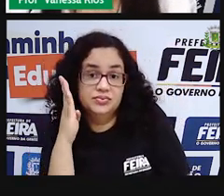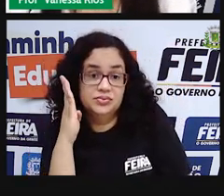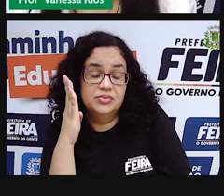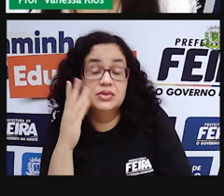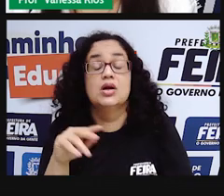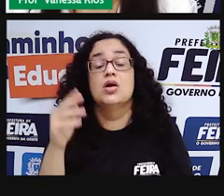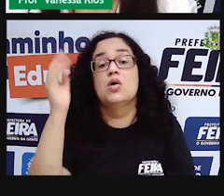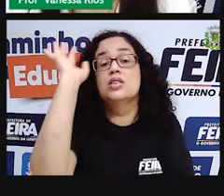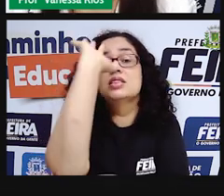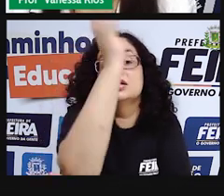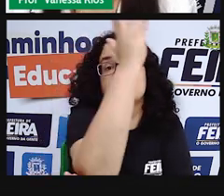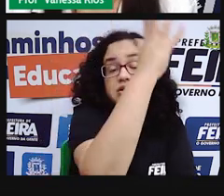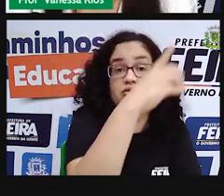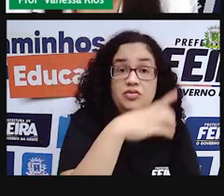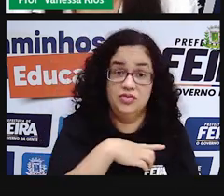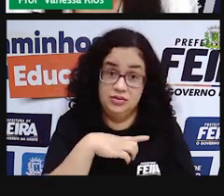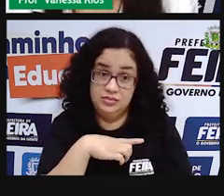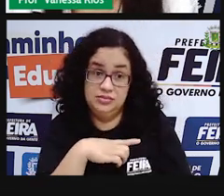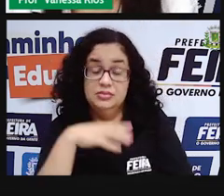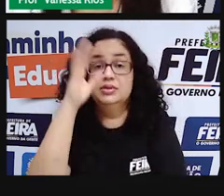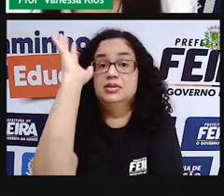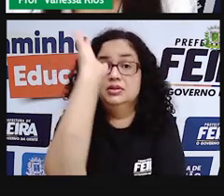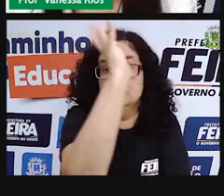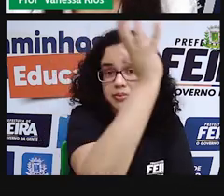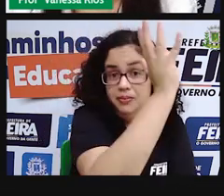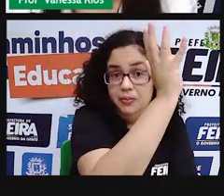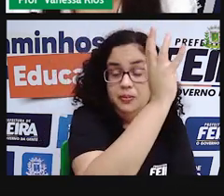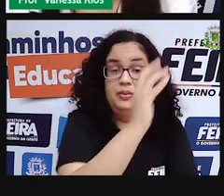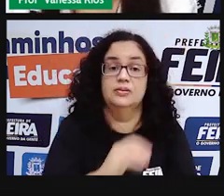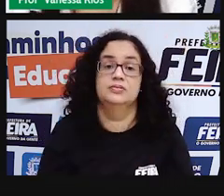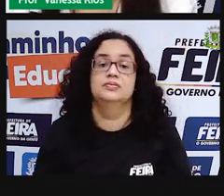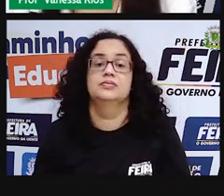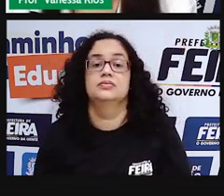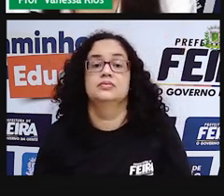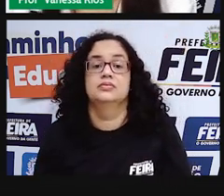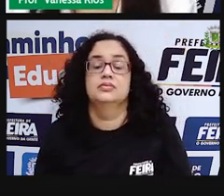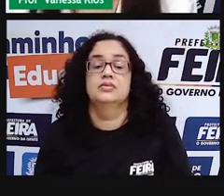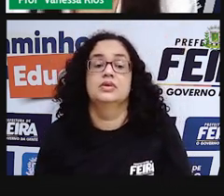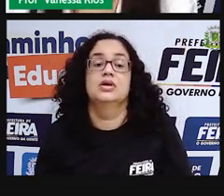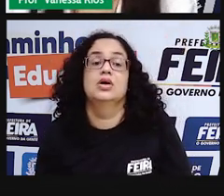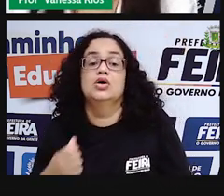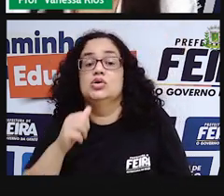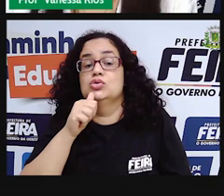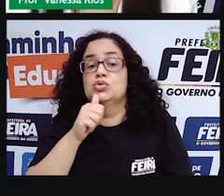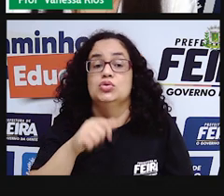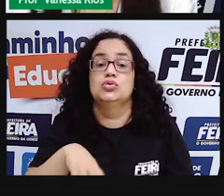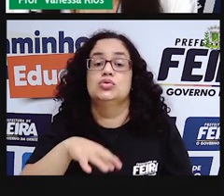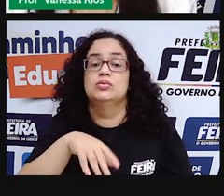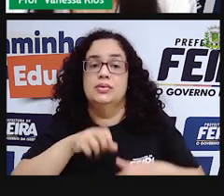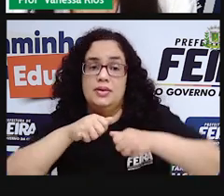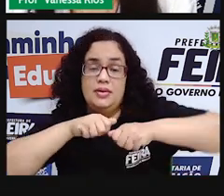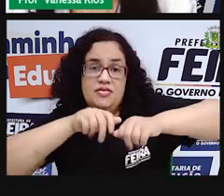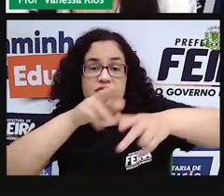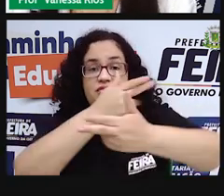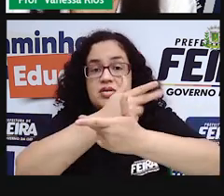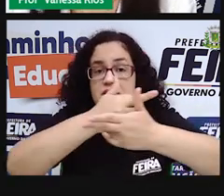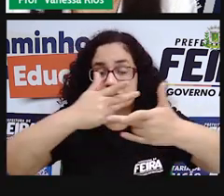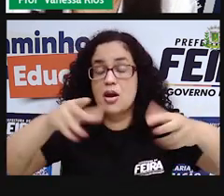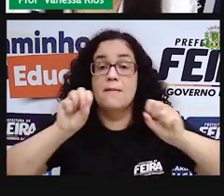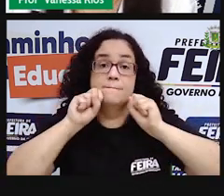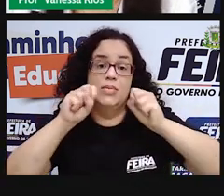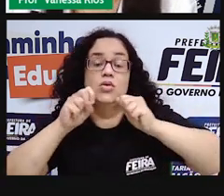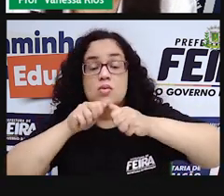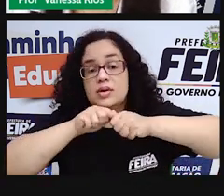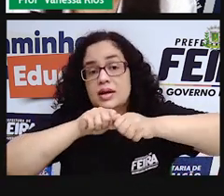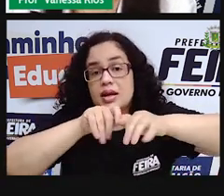naturais são que aqueles que vêm da natureza, né, que são aí de origens diversas. Podem vir aí de